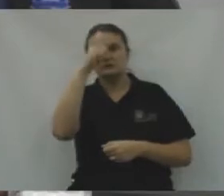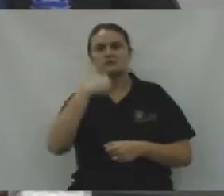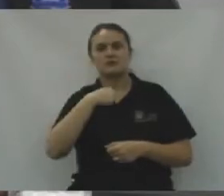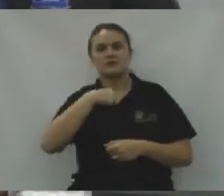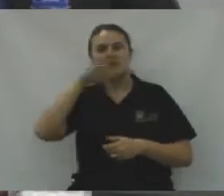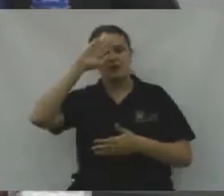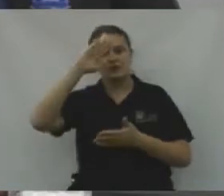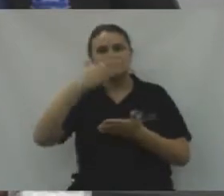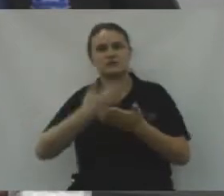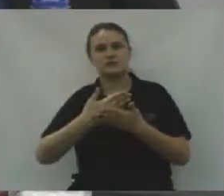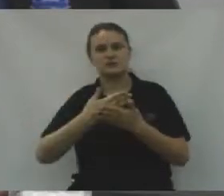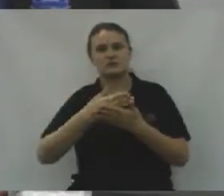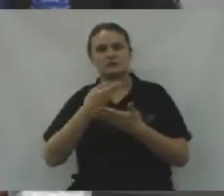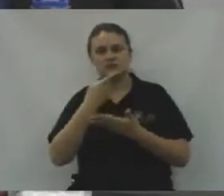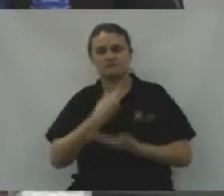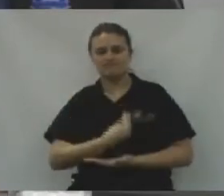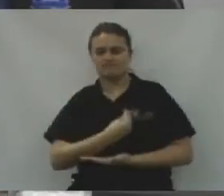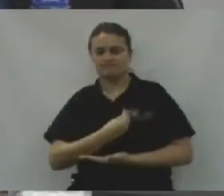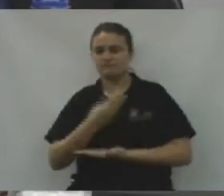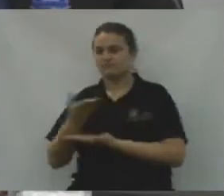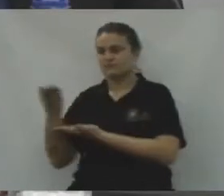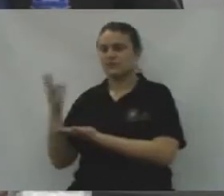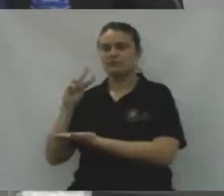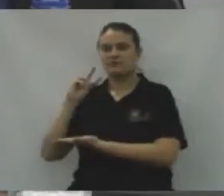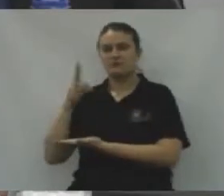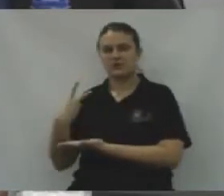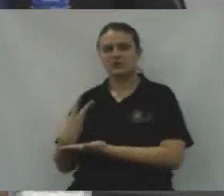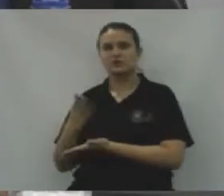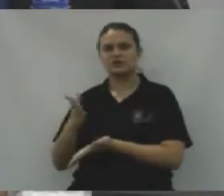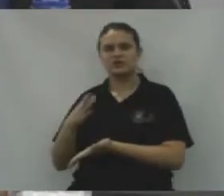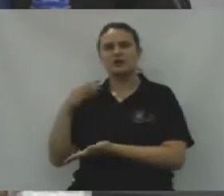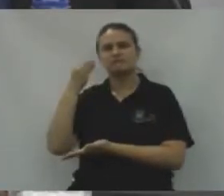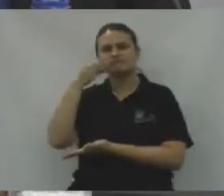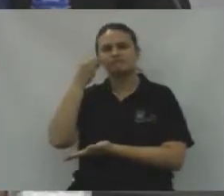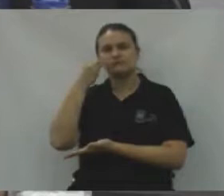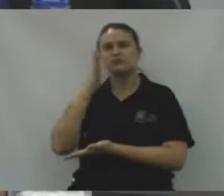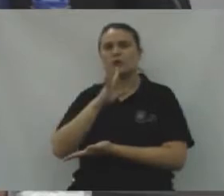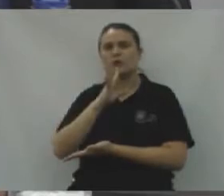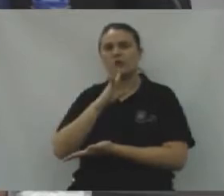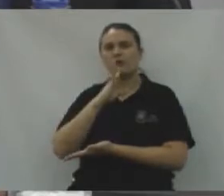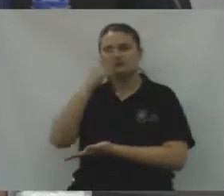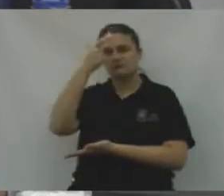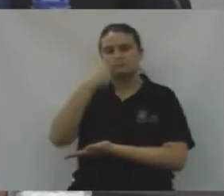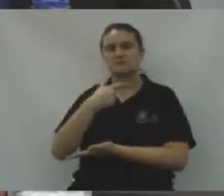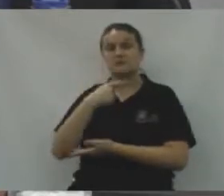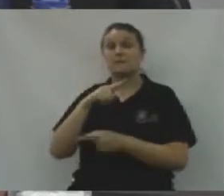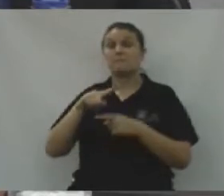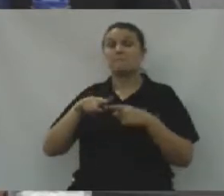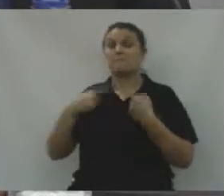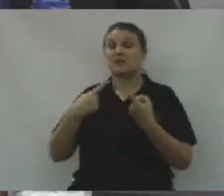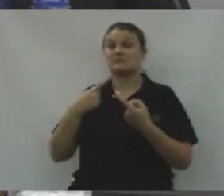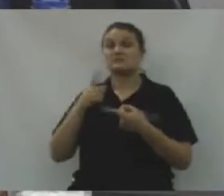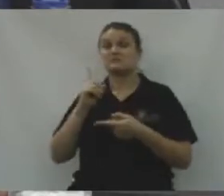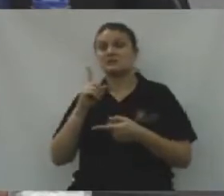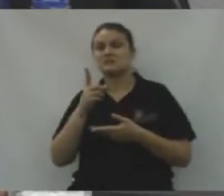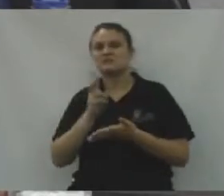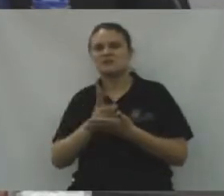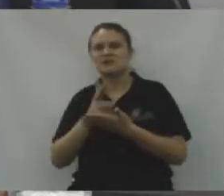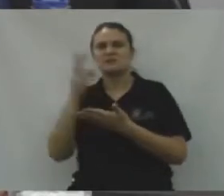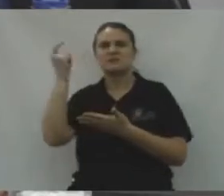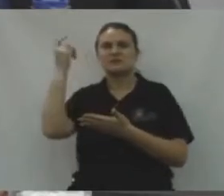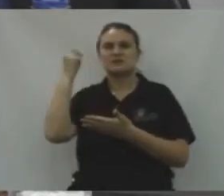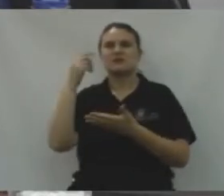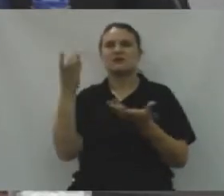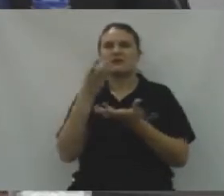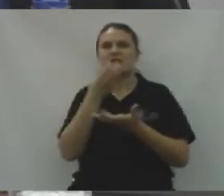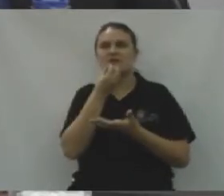acredito que agradeço a presença de vereadores mais antigos, mas nem sempre a antiguidade quer dizer